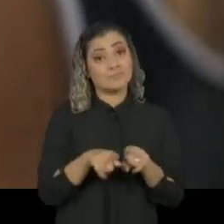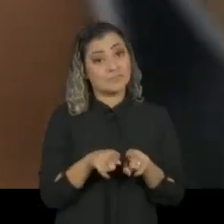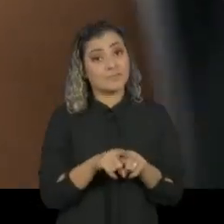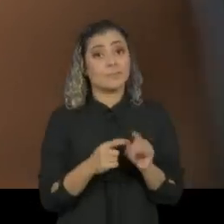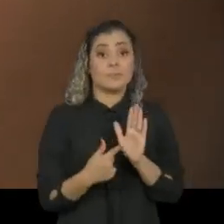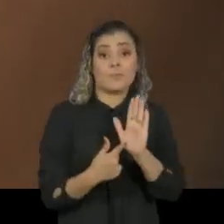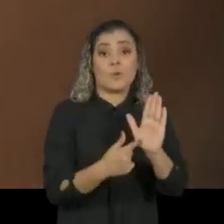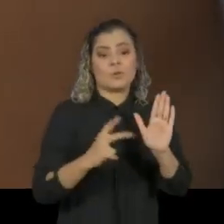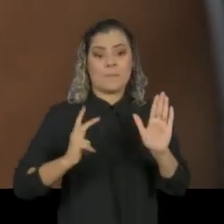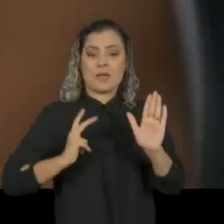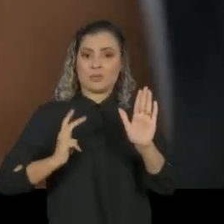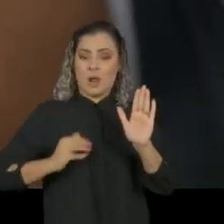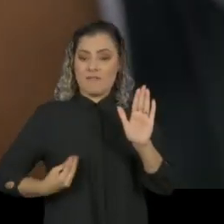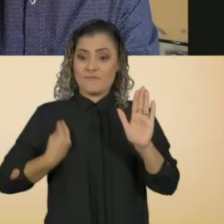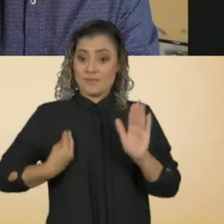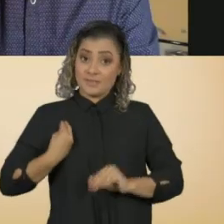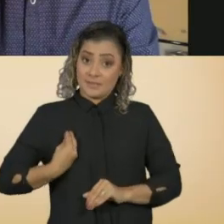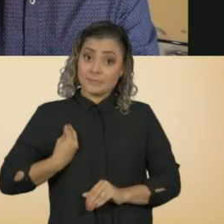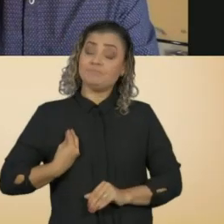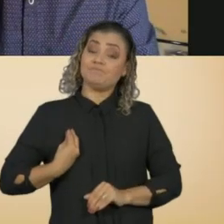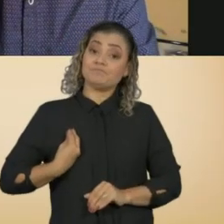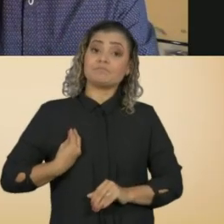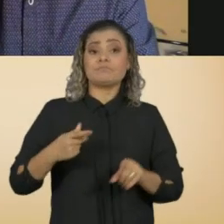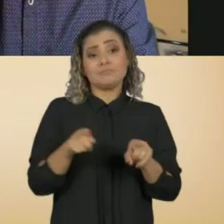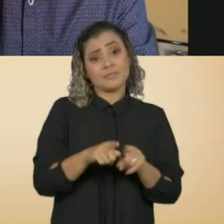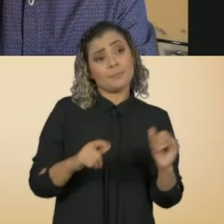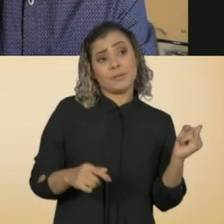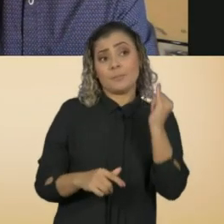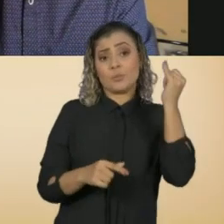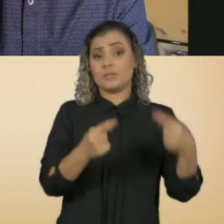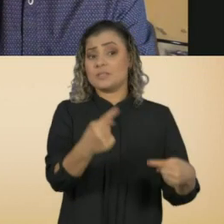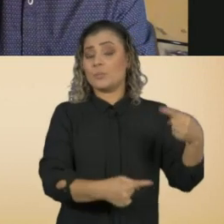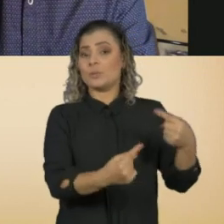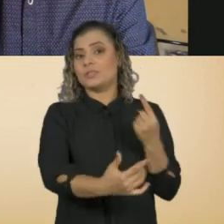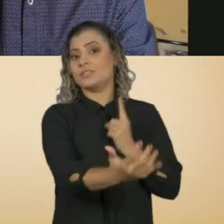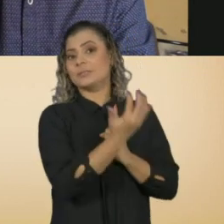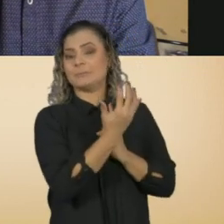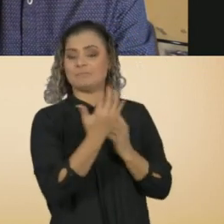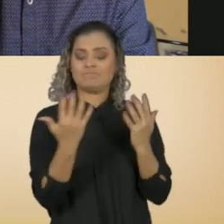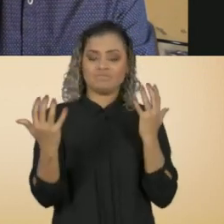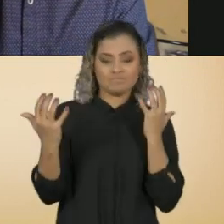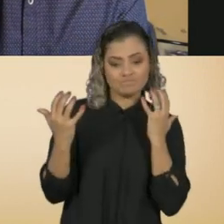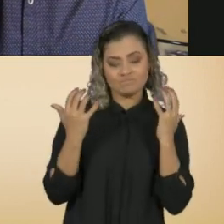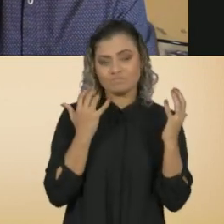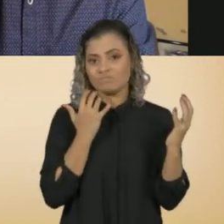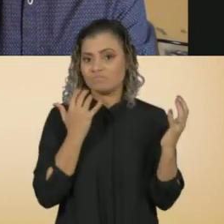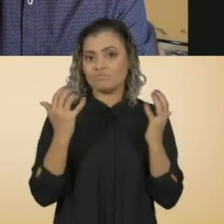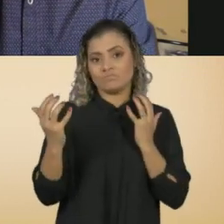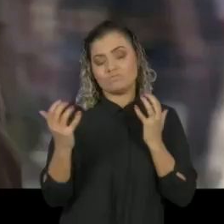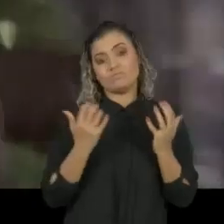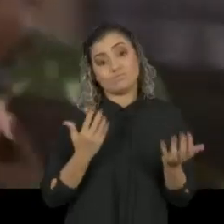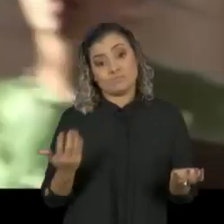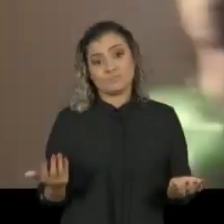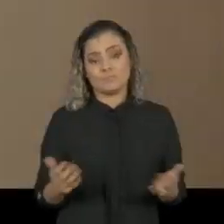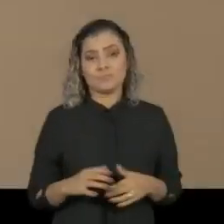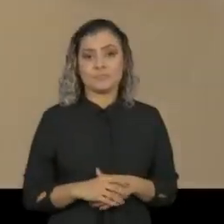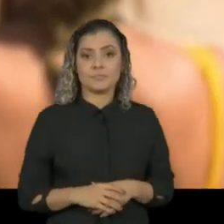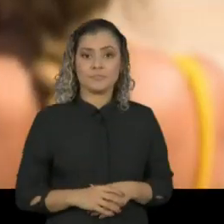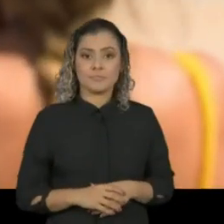pessoal da história de Sérgio com a importância política que ele tinha no mundo.